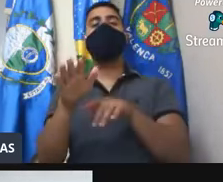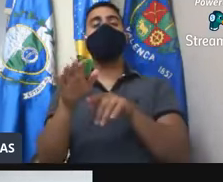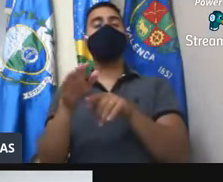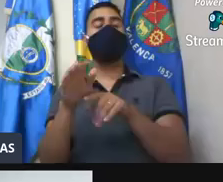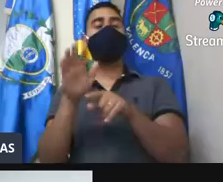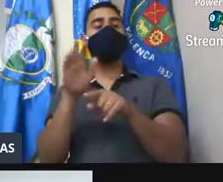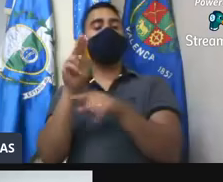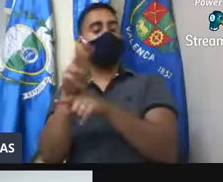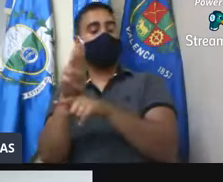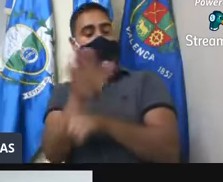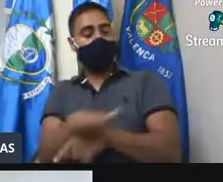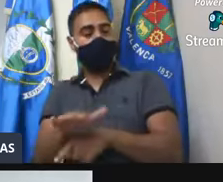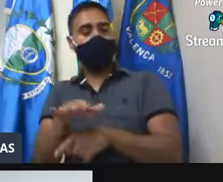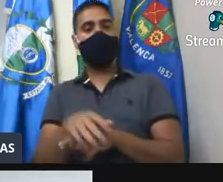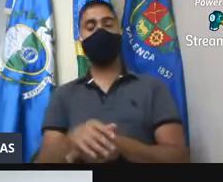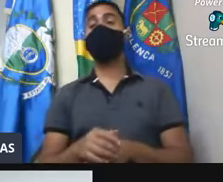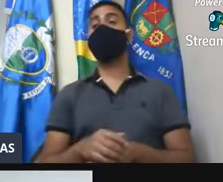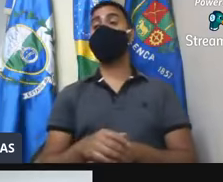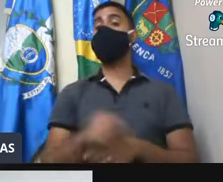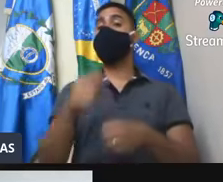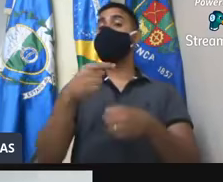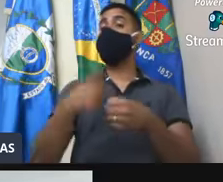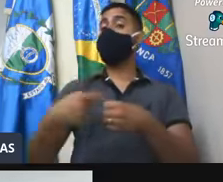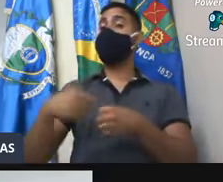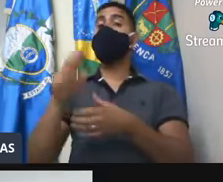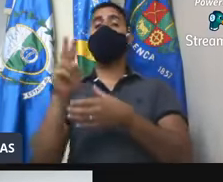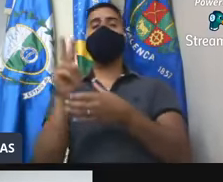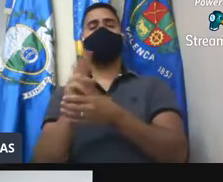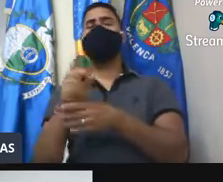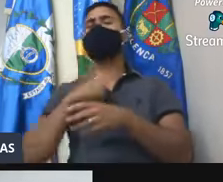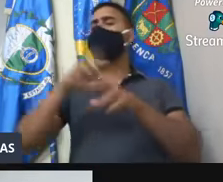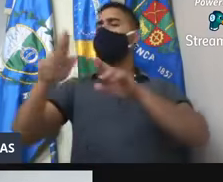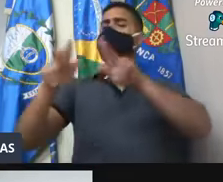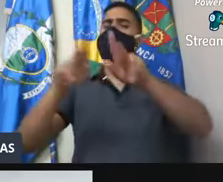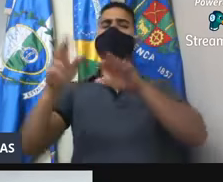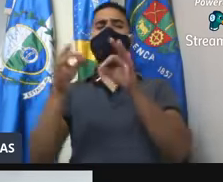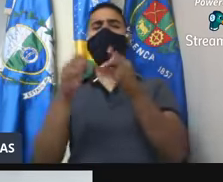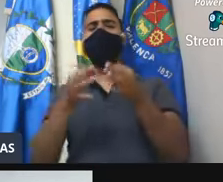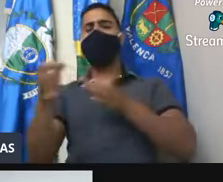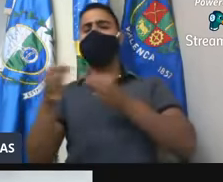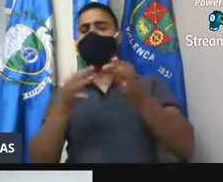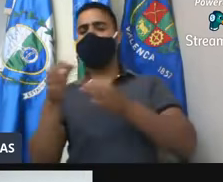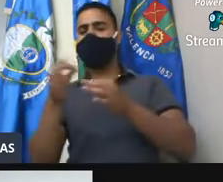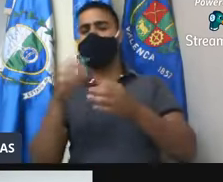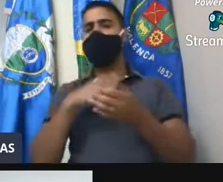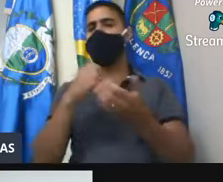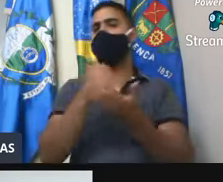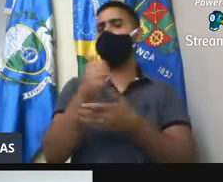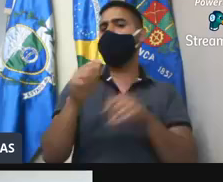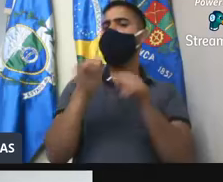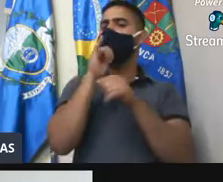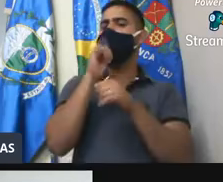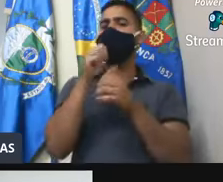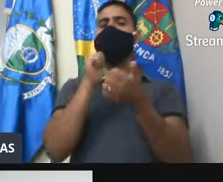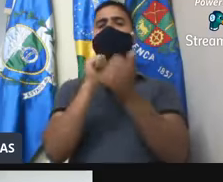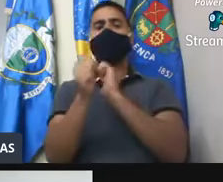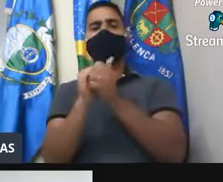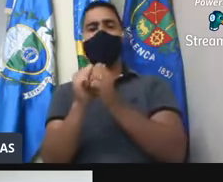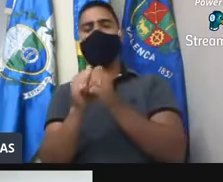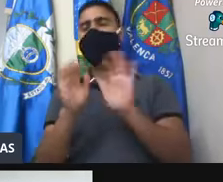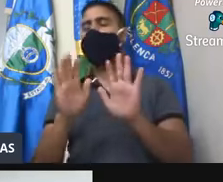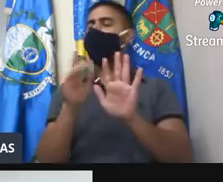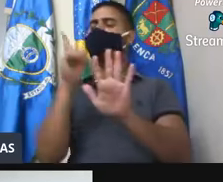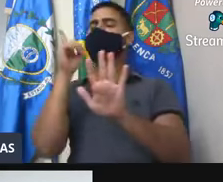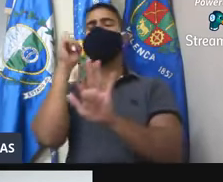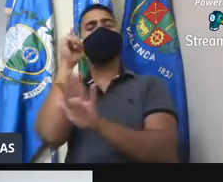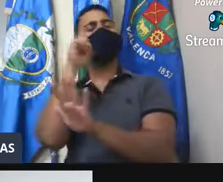de futebol amador. No município de Instituto de Valença existem vários projetos de atendimento a menores que têm como base de futebol e times amadores. A dificuldade para